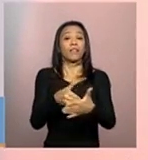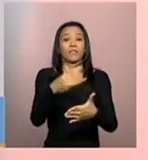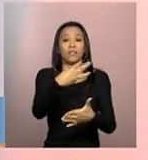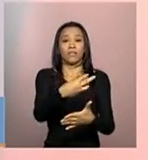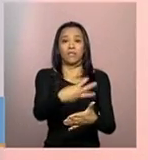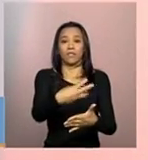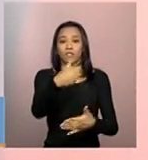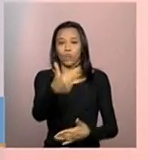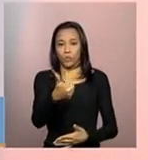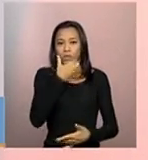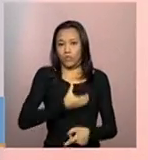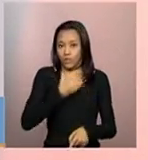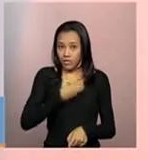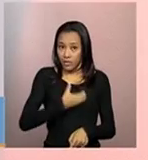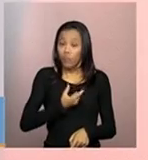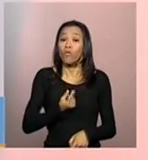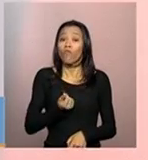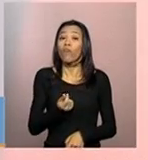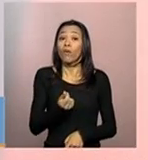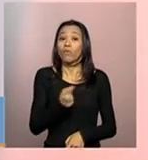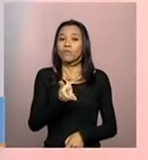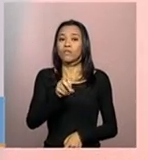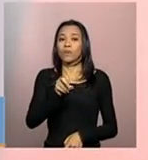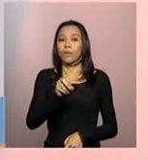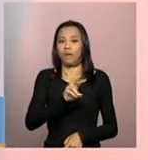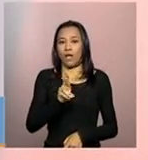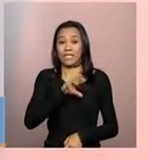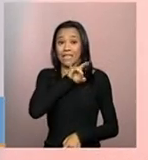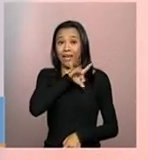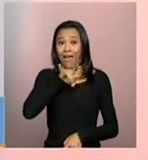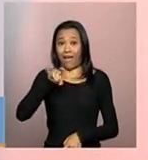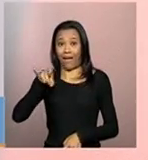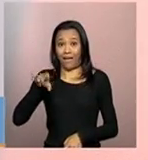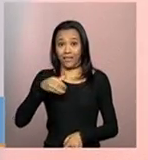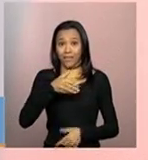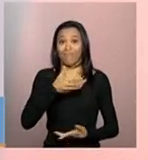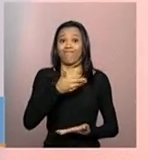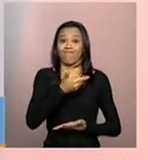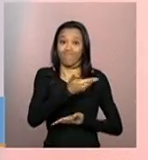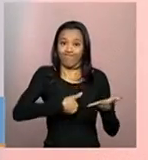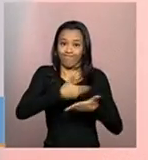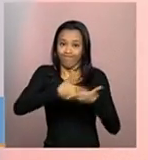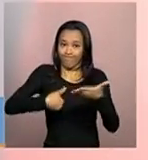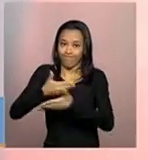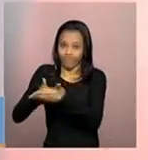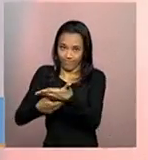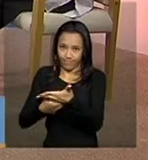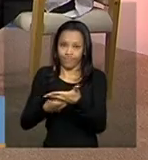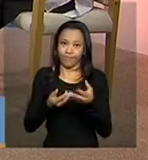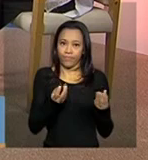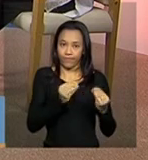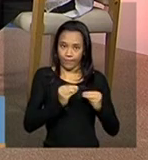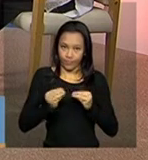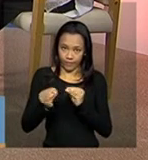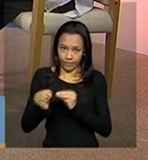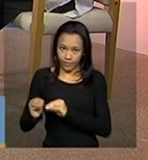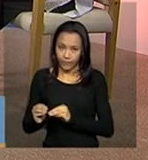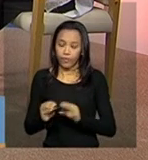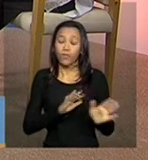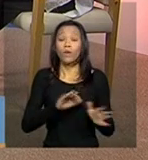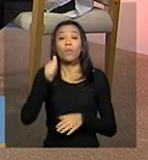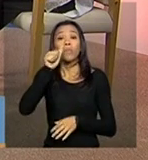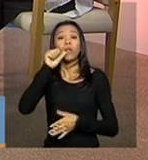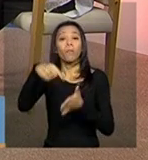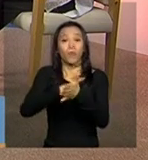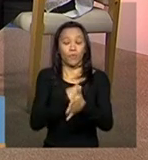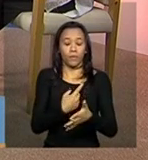vai valer R 50,00 cada cadastro concluído dessa maneira. Mais duas questões de Maria Auxiliadora. Uma é a seguinte,